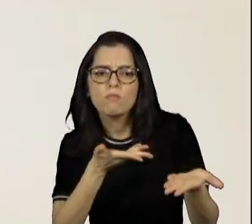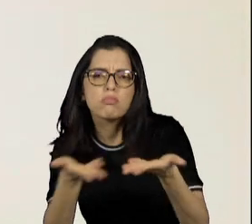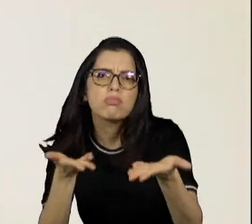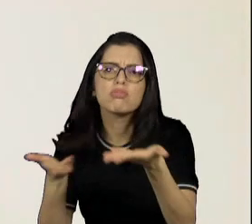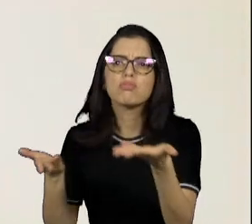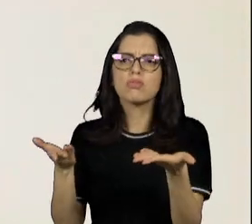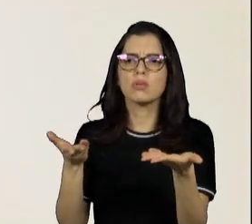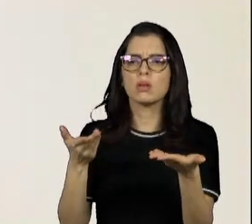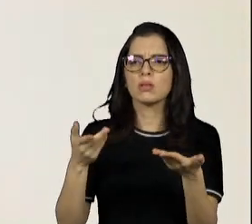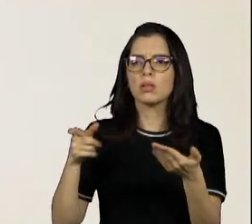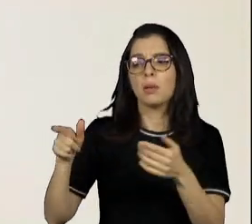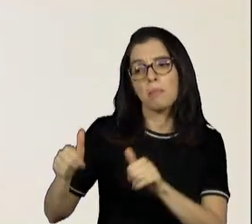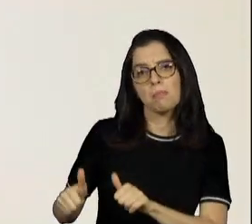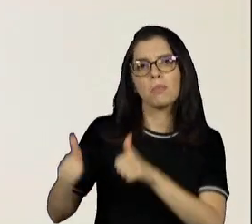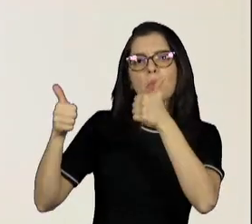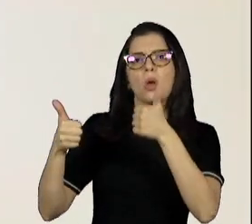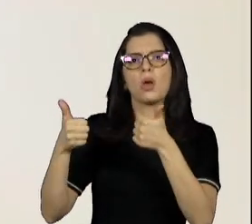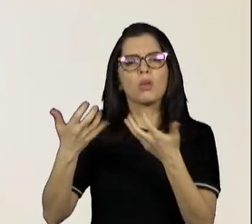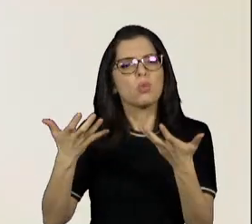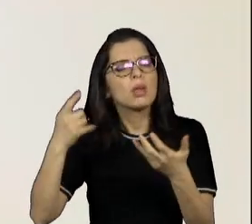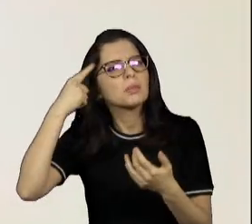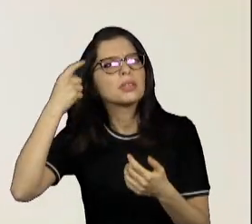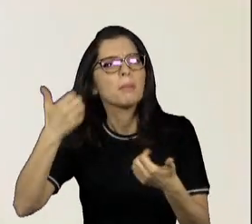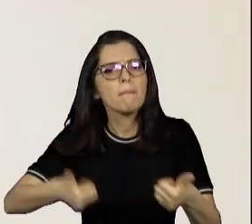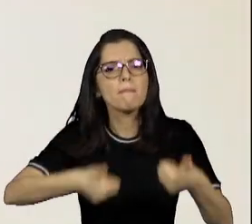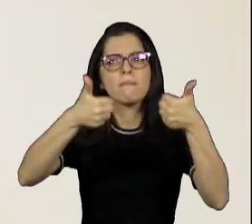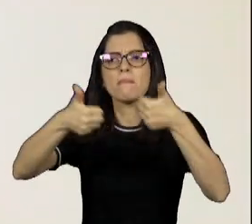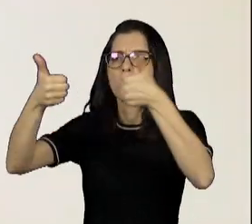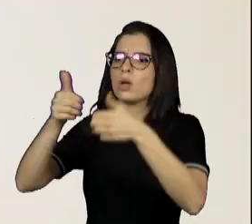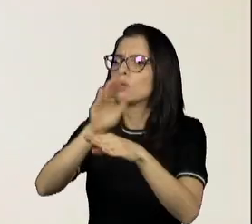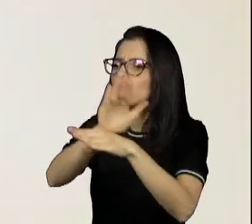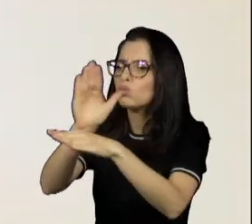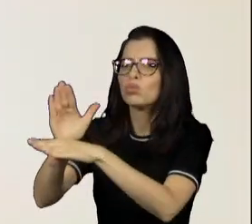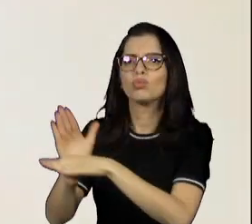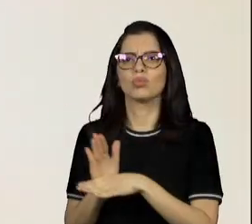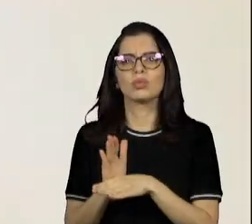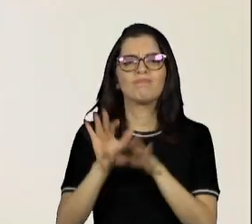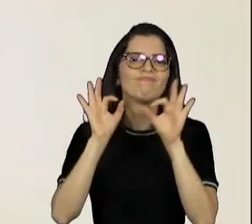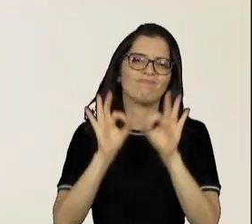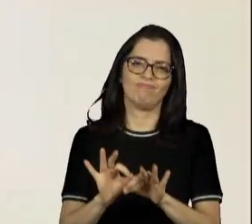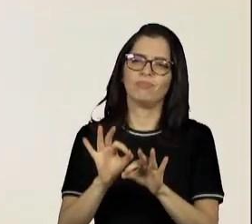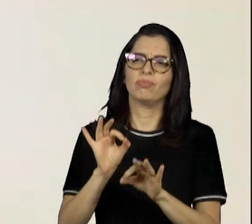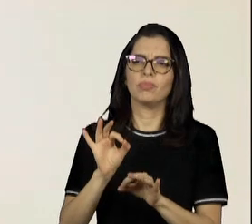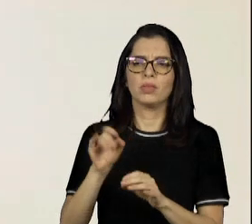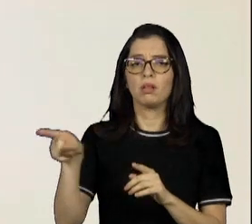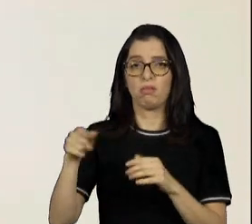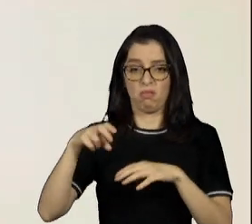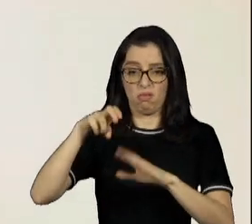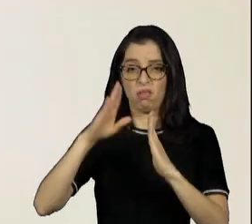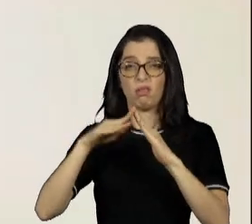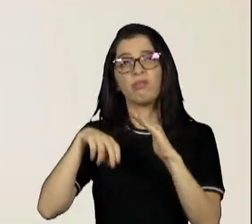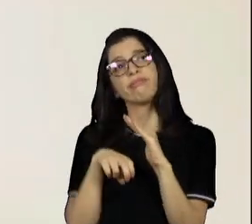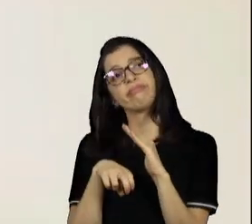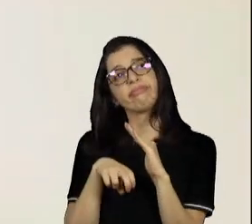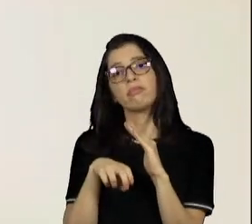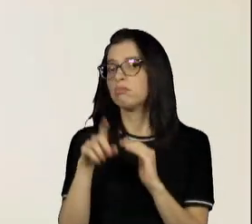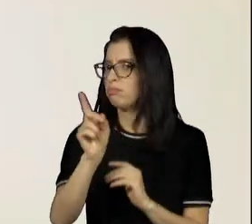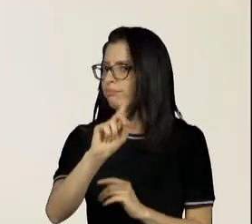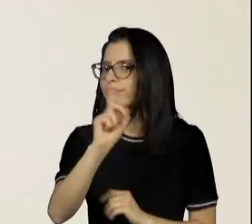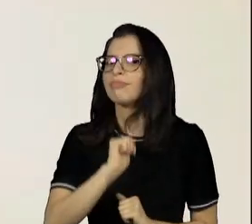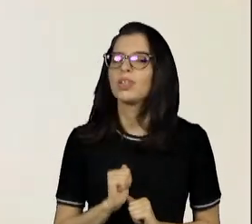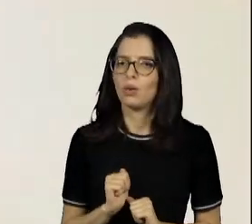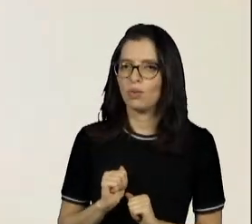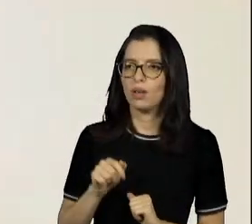melhorar o mundinho dela, o mundo das pessoas. Sem dúvida nenhuma, ela não estaria parada. É uma pessoa com que a gente, não só tem